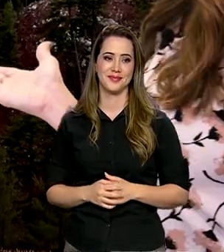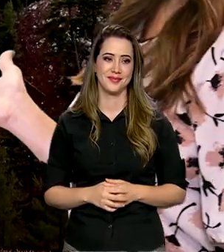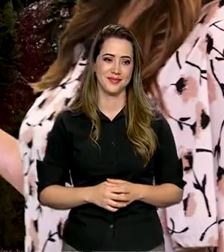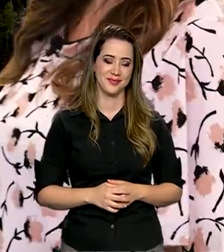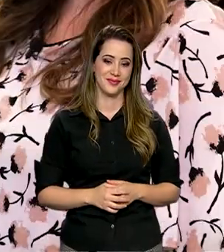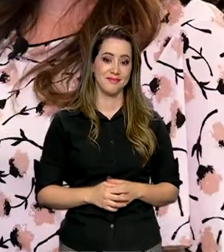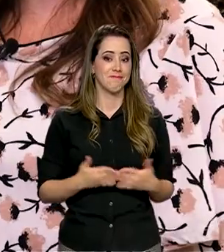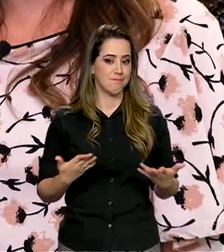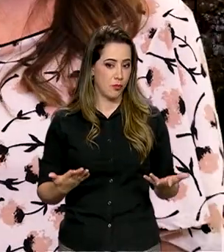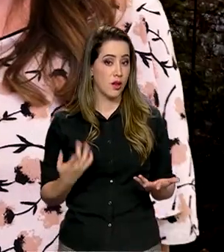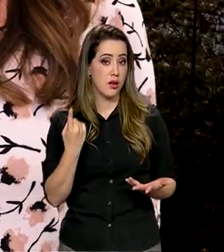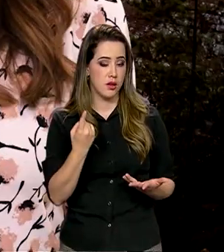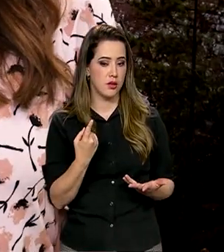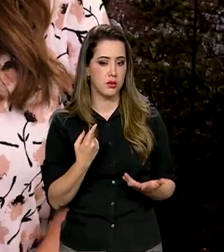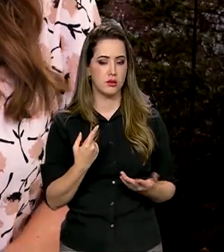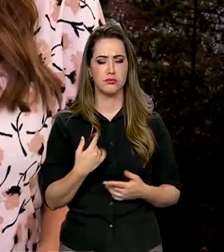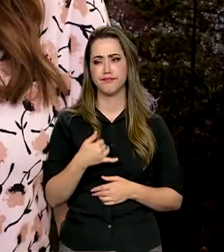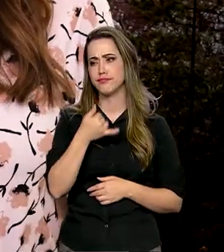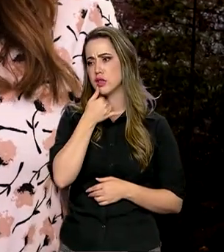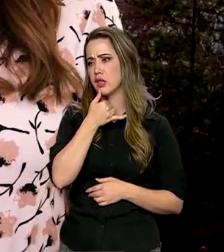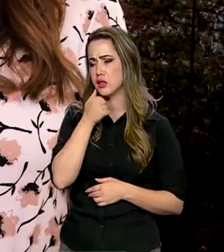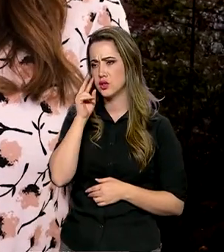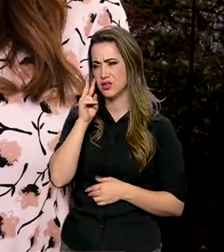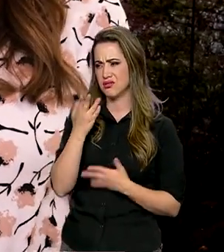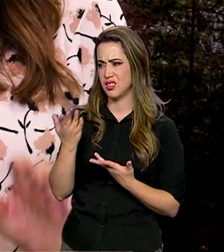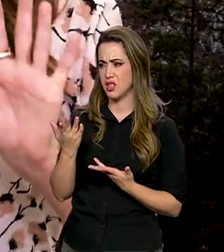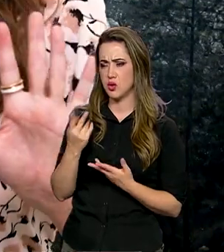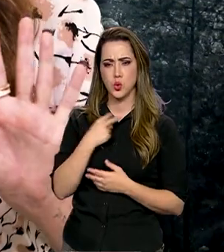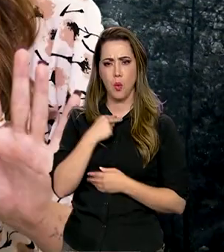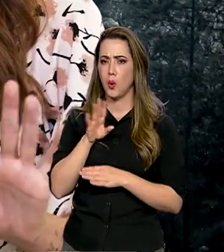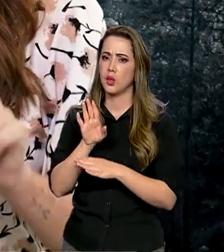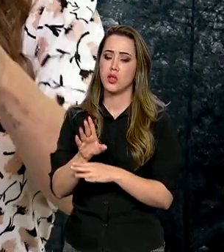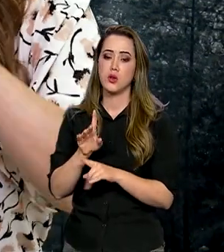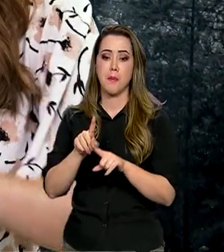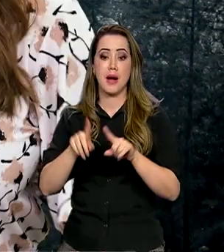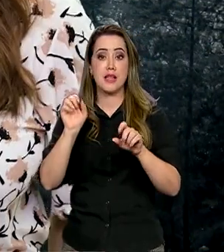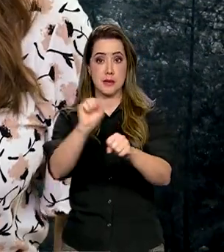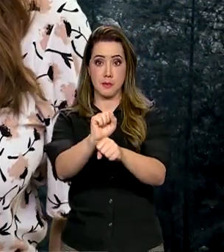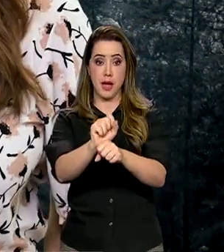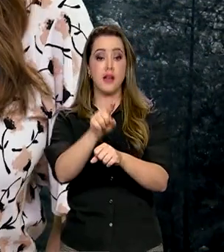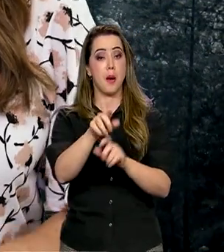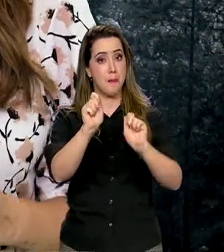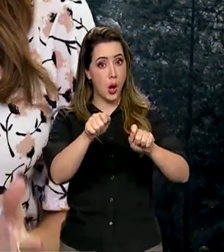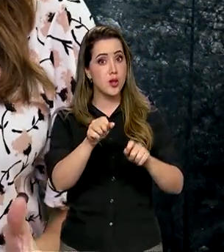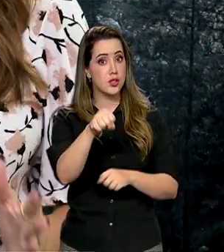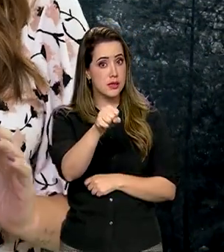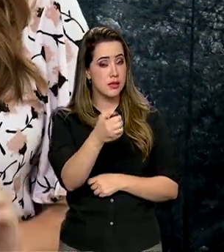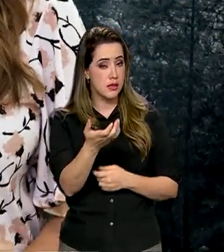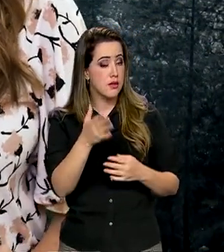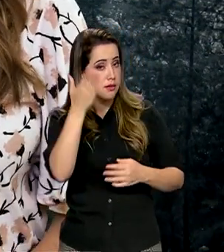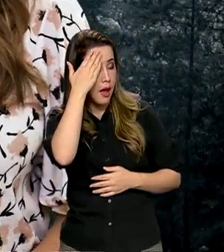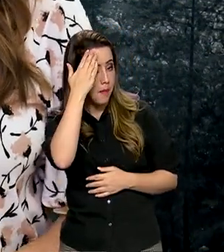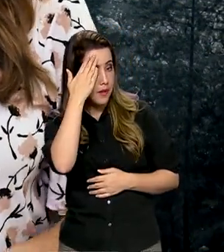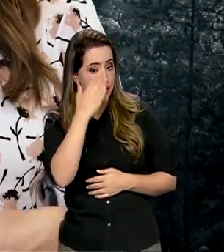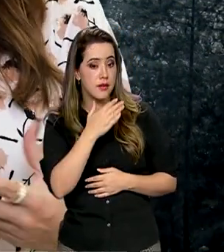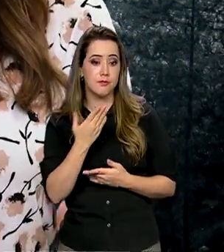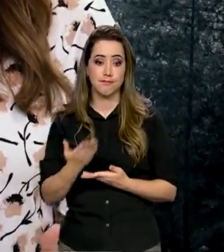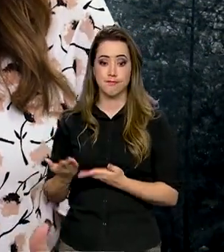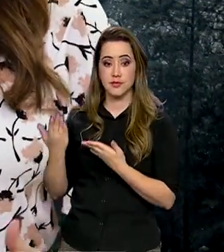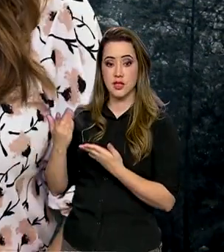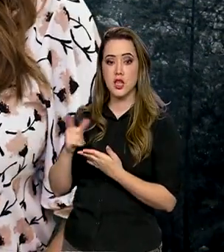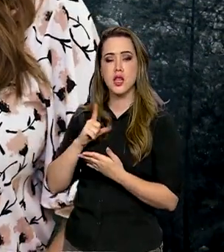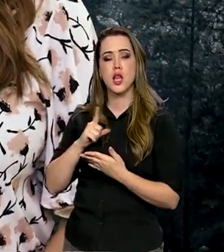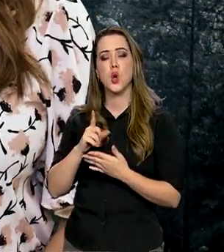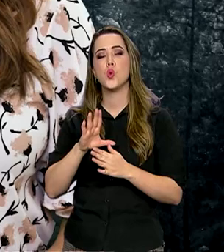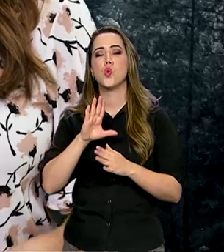A coisa mais triste é ver uma cena dessa e não poder fazer nada, né? Mas peraí! Você pode sim! Sabia que o ICMBio oferece um